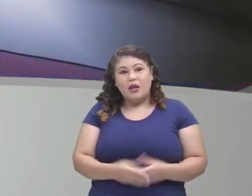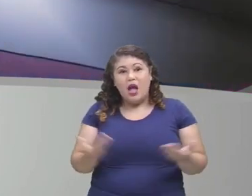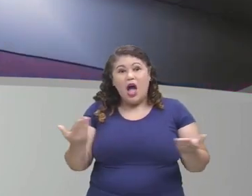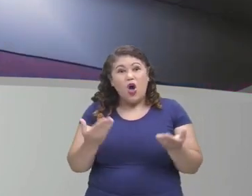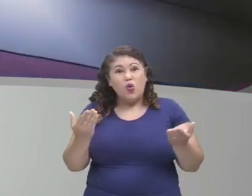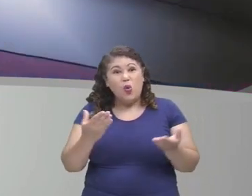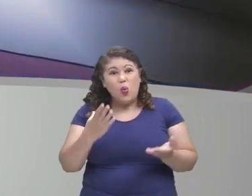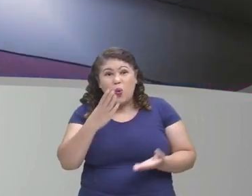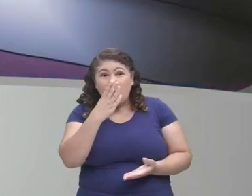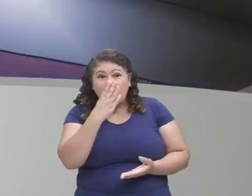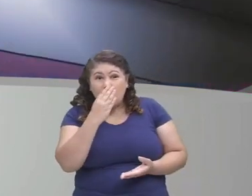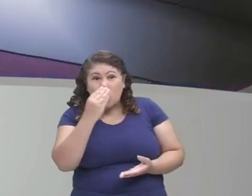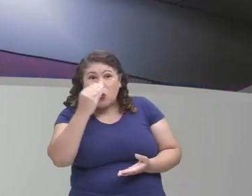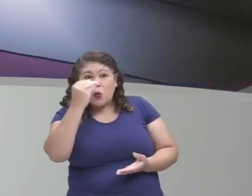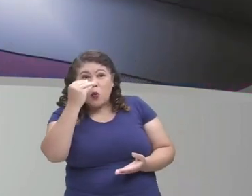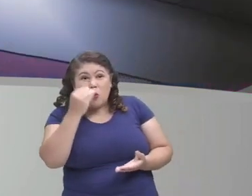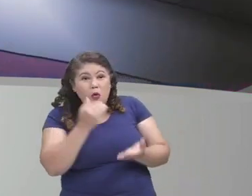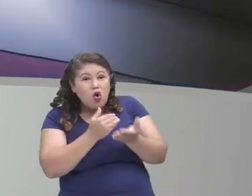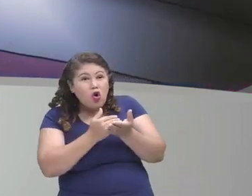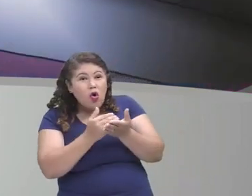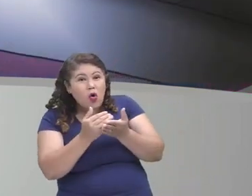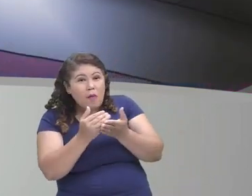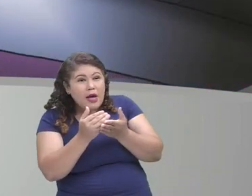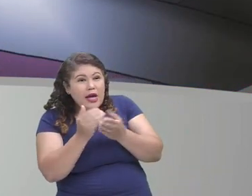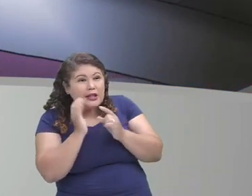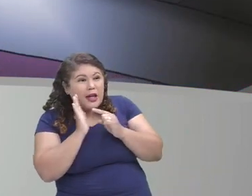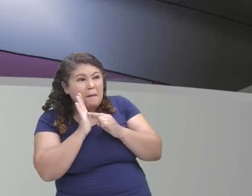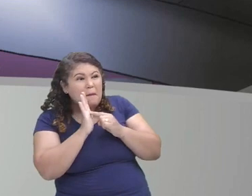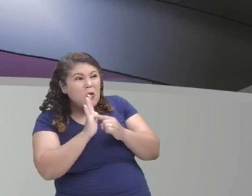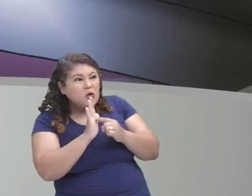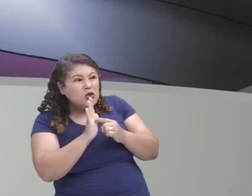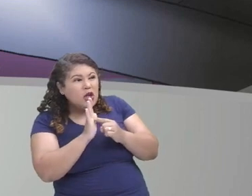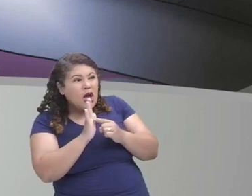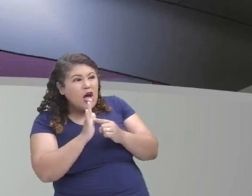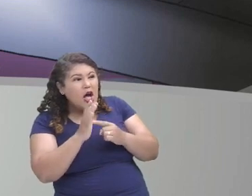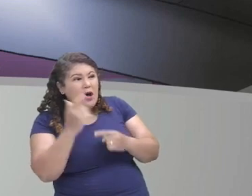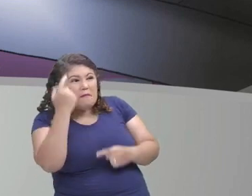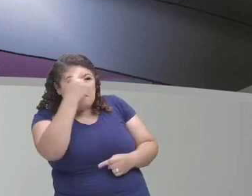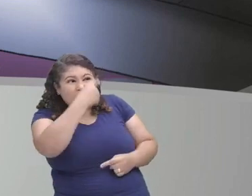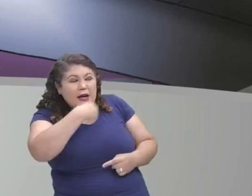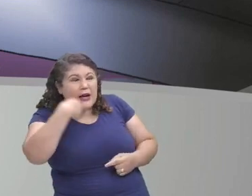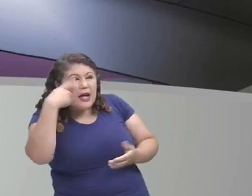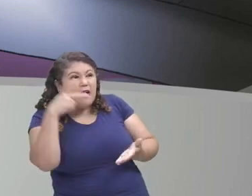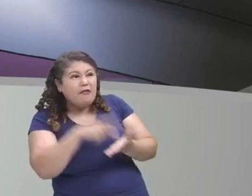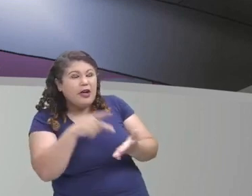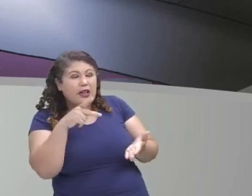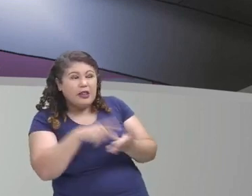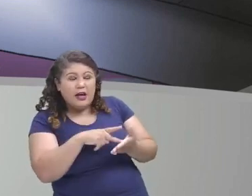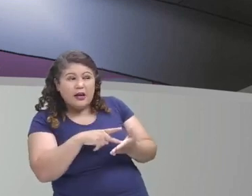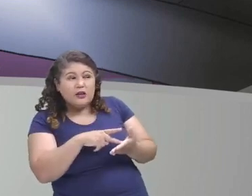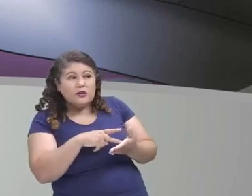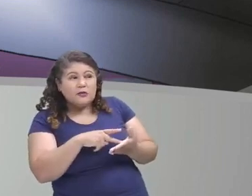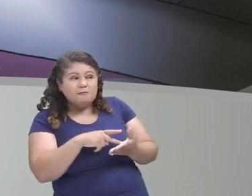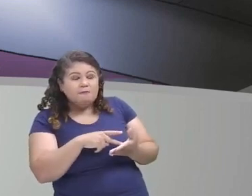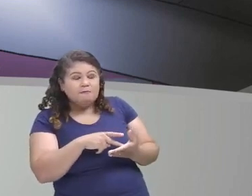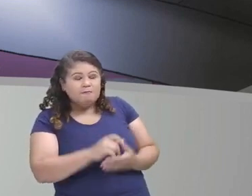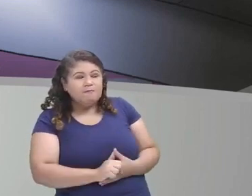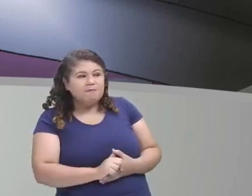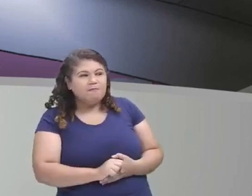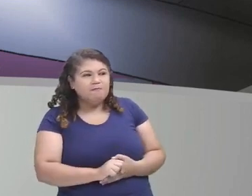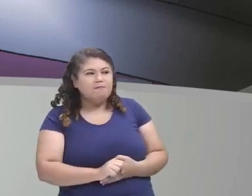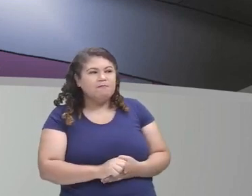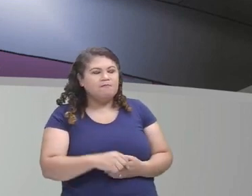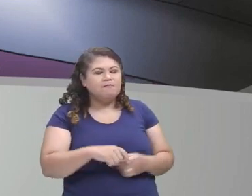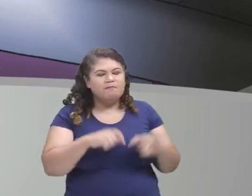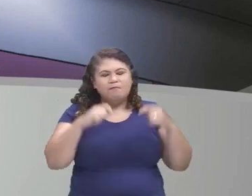lobo mau vai começar a mostrar realmente quem ele é. E a Chapeuzinho, ela falou o seguinte.